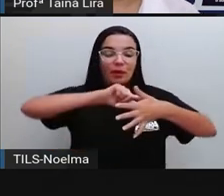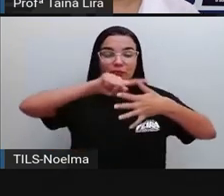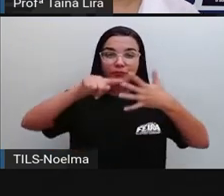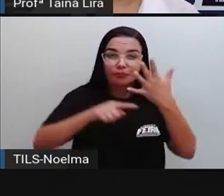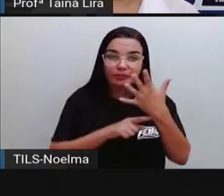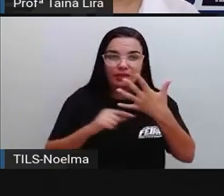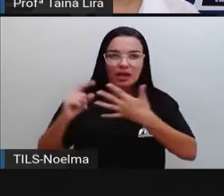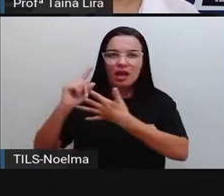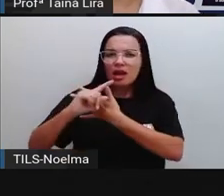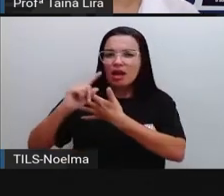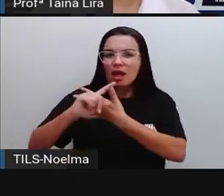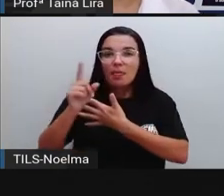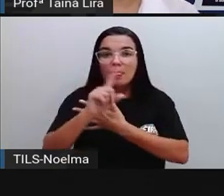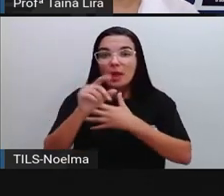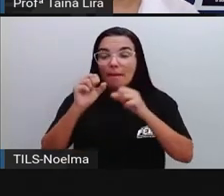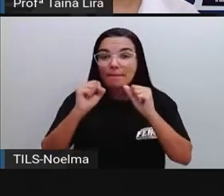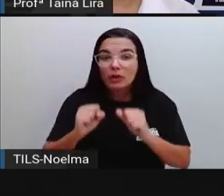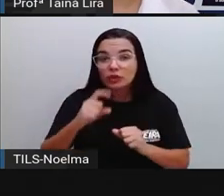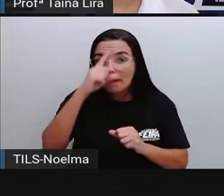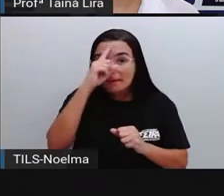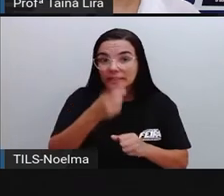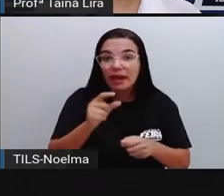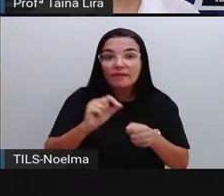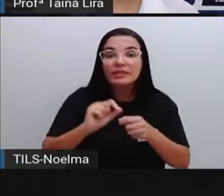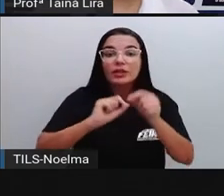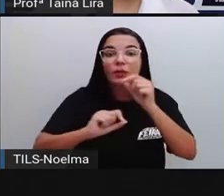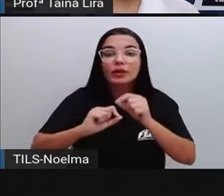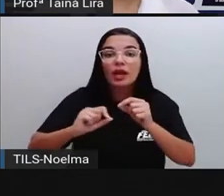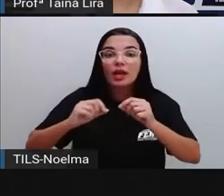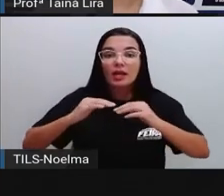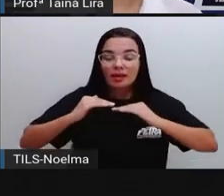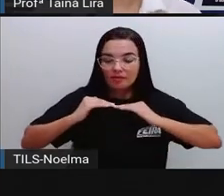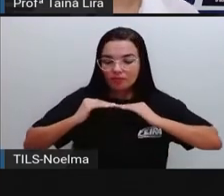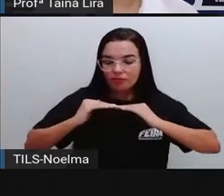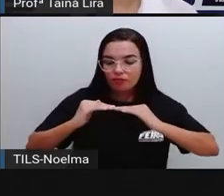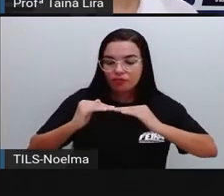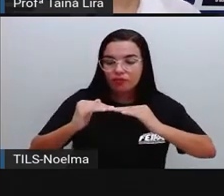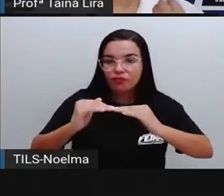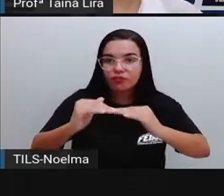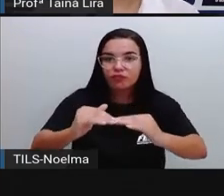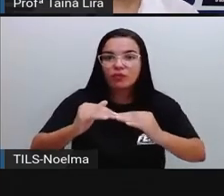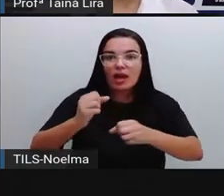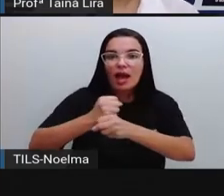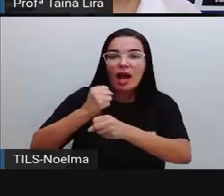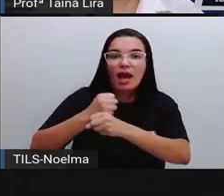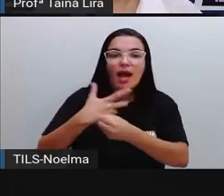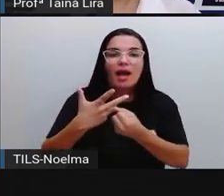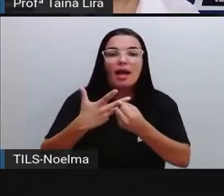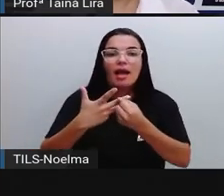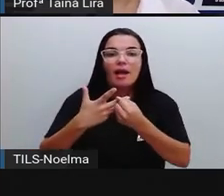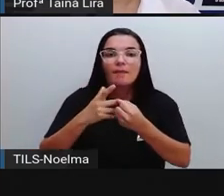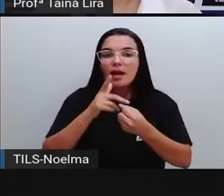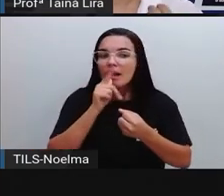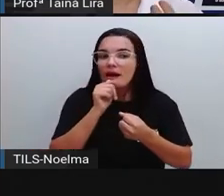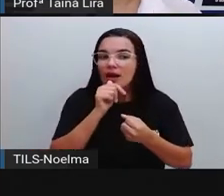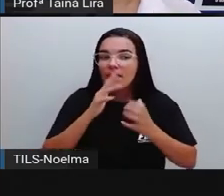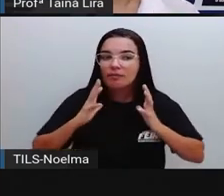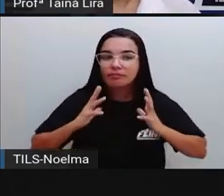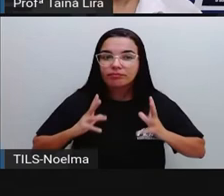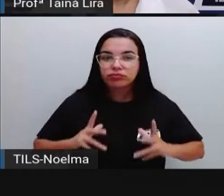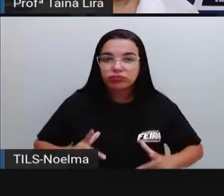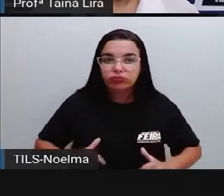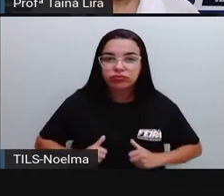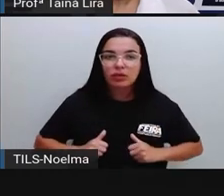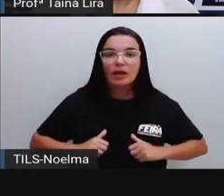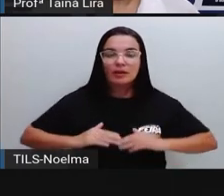obras como asfalto, galeria de esgoto, pavimentação e estradas. Por quê? Pró, quem autoriza essas obras é o